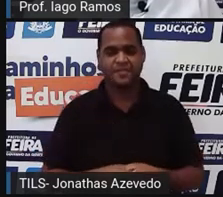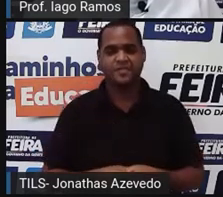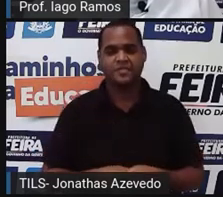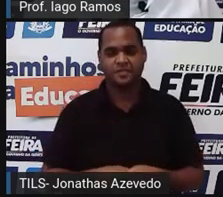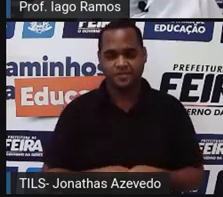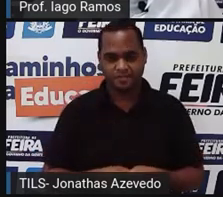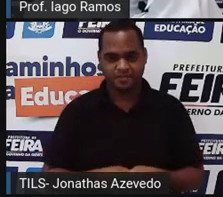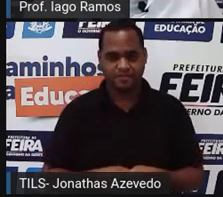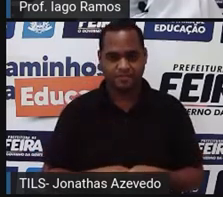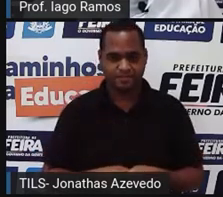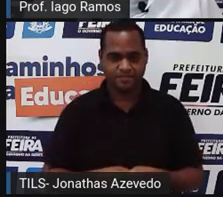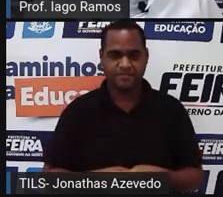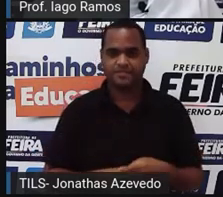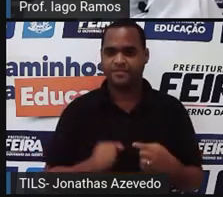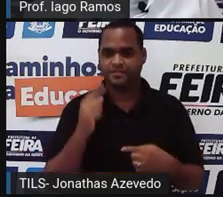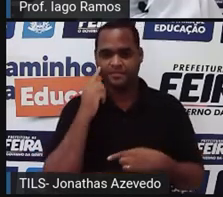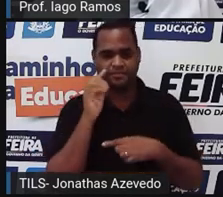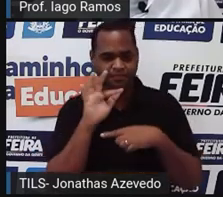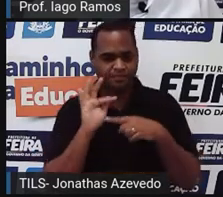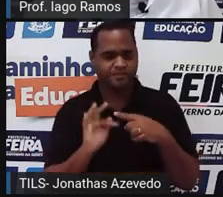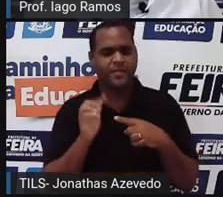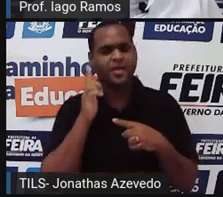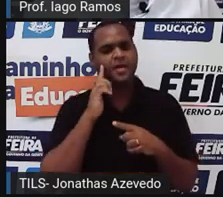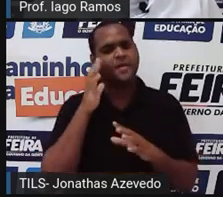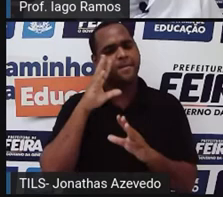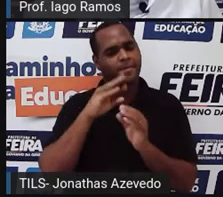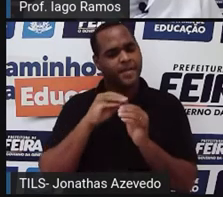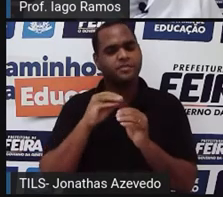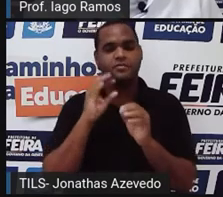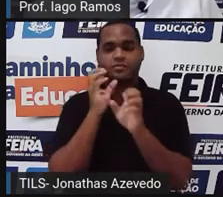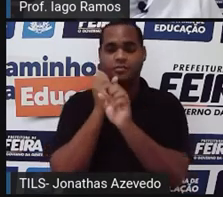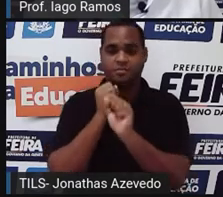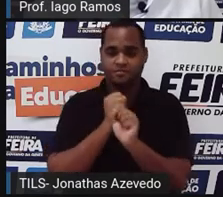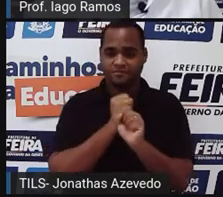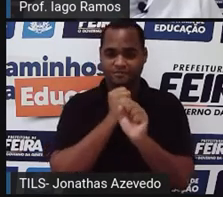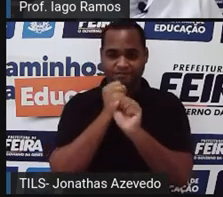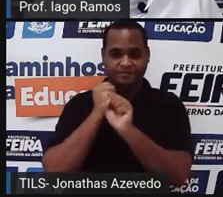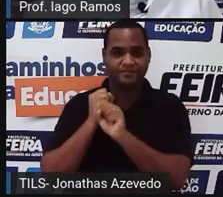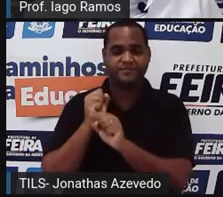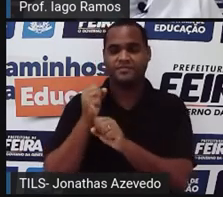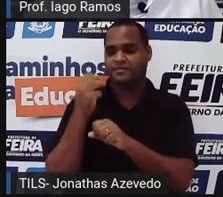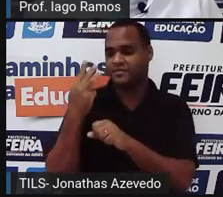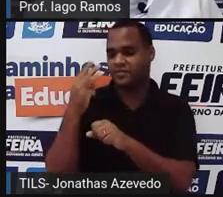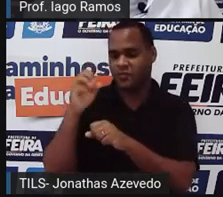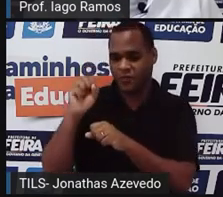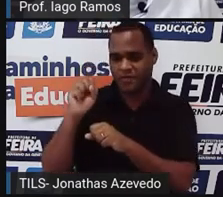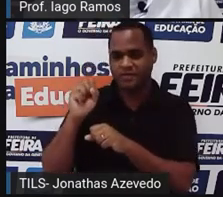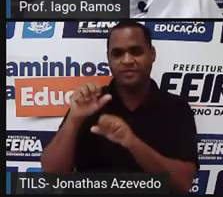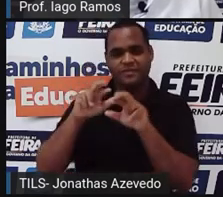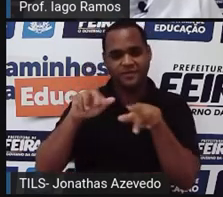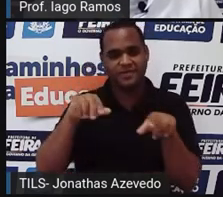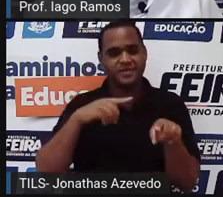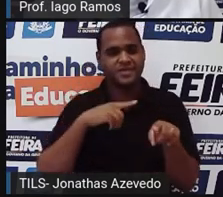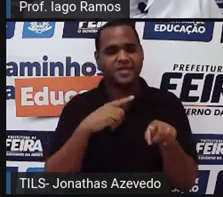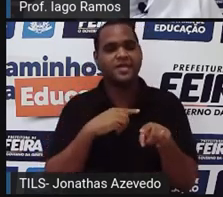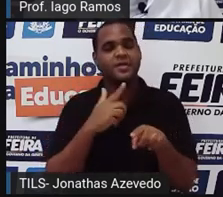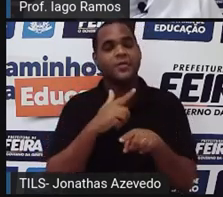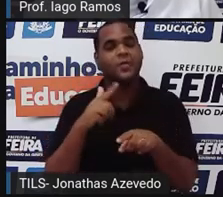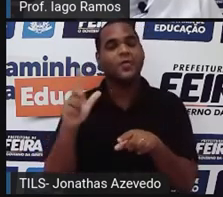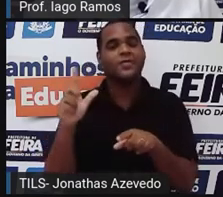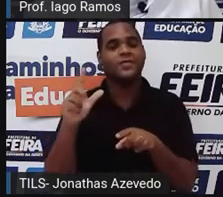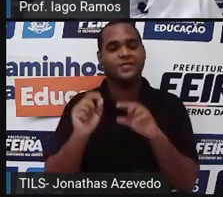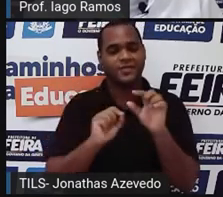fração a gente considera o total, tá? Que foram 38 jogos e a parte,